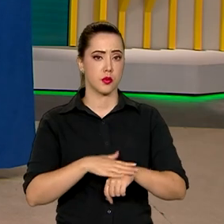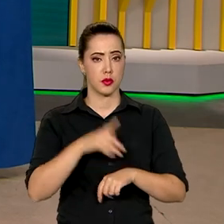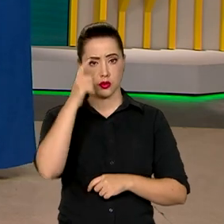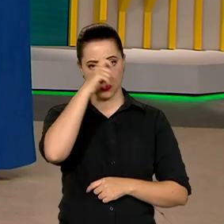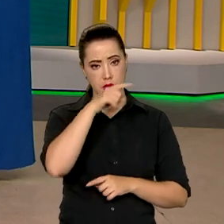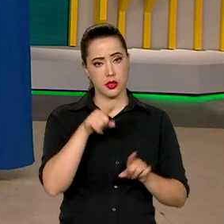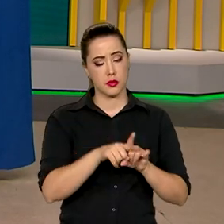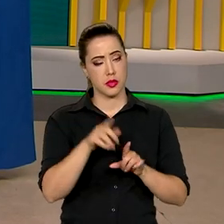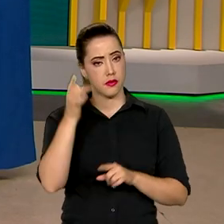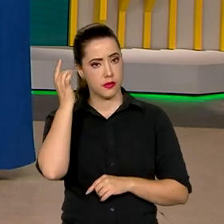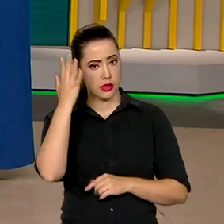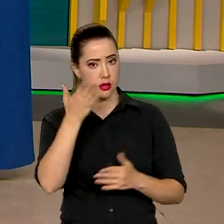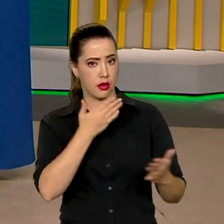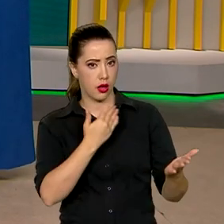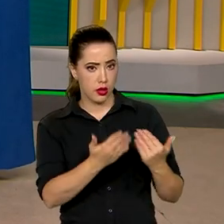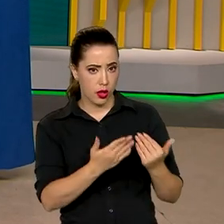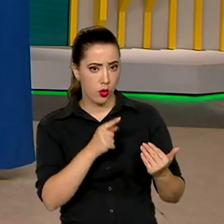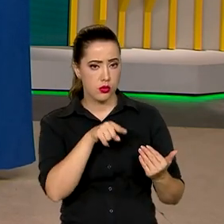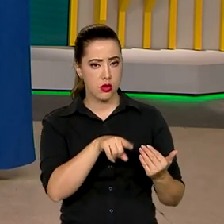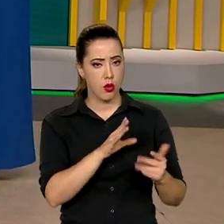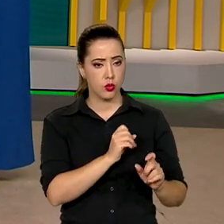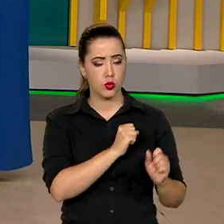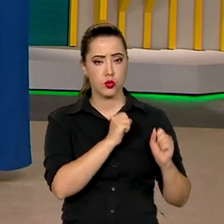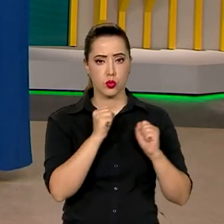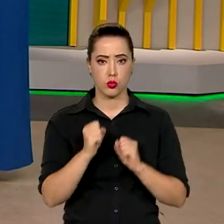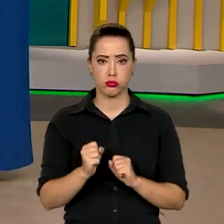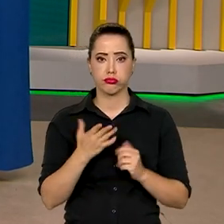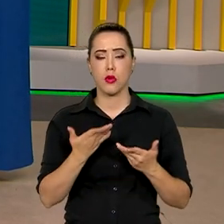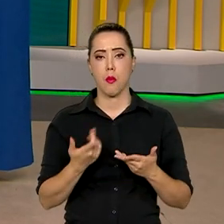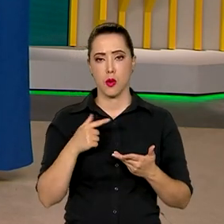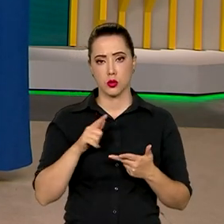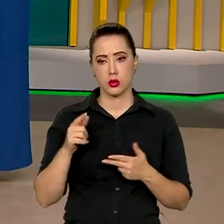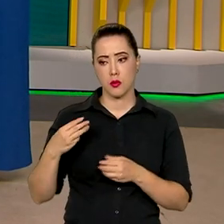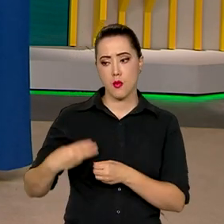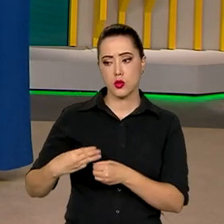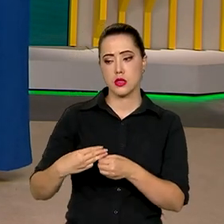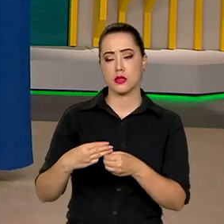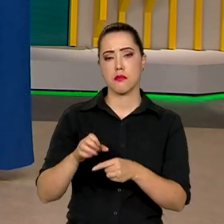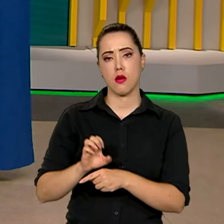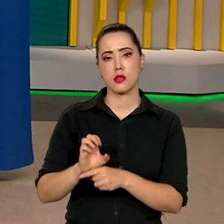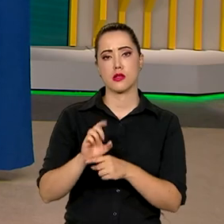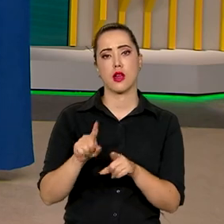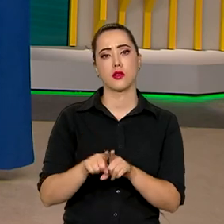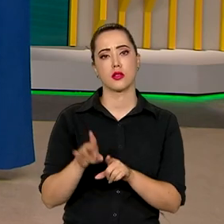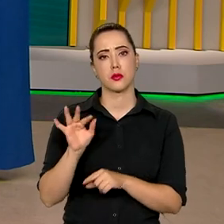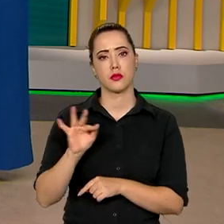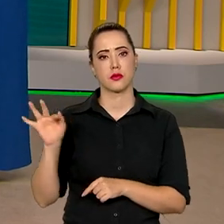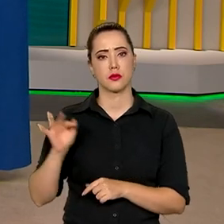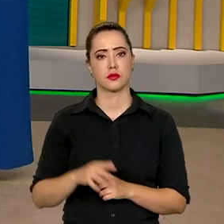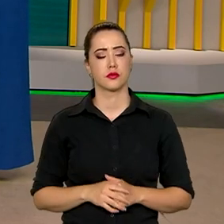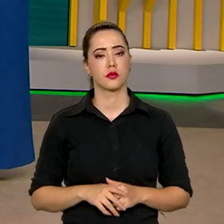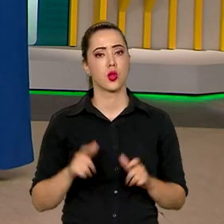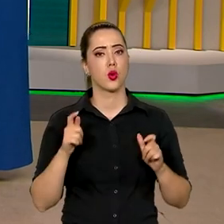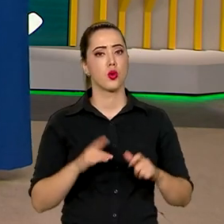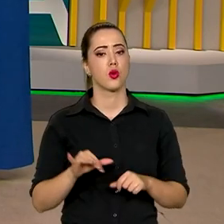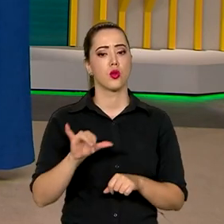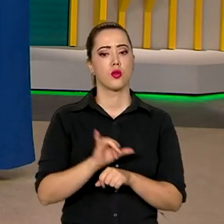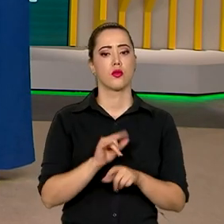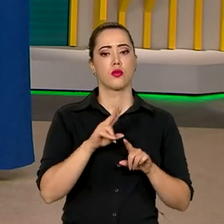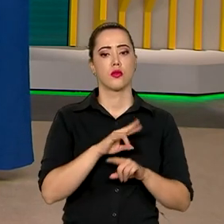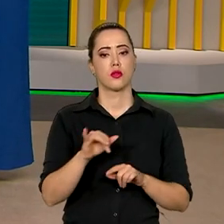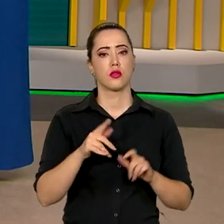além de facilitar a interlocução entre os poderes municipais, estadual e federal. A sede desse